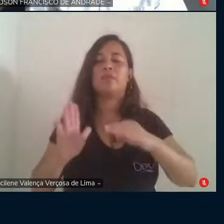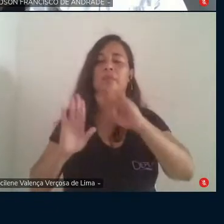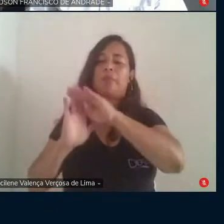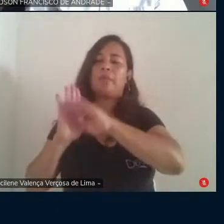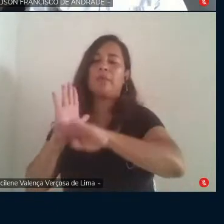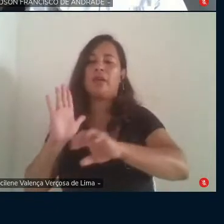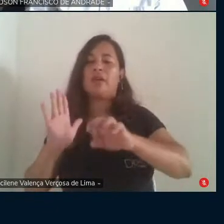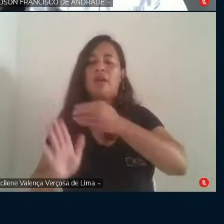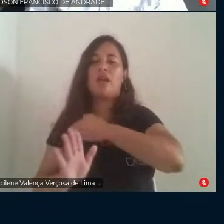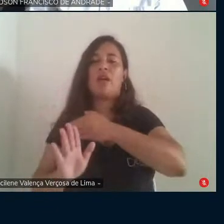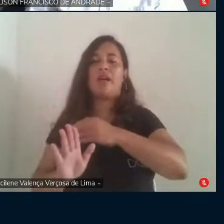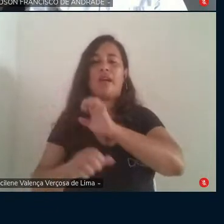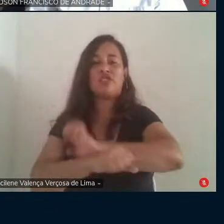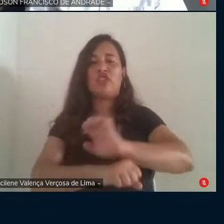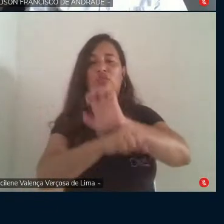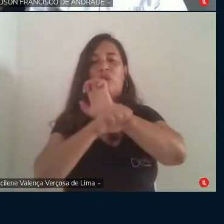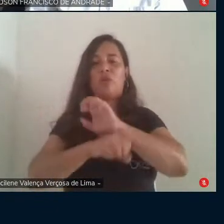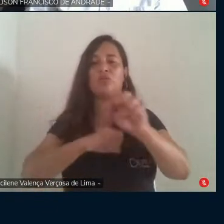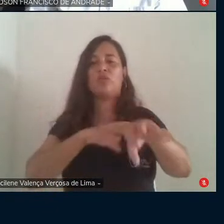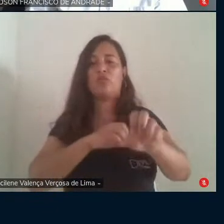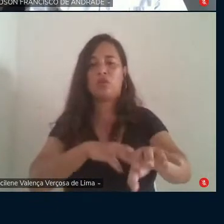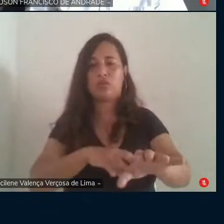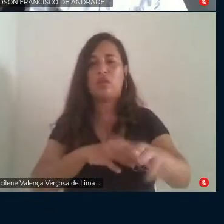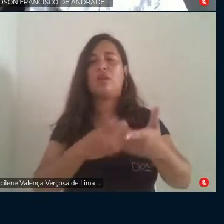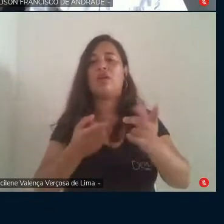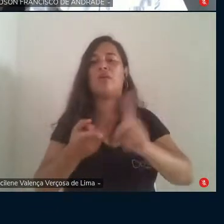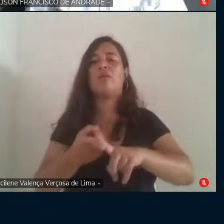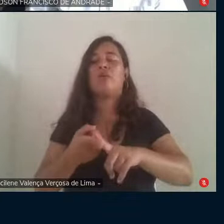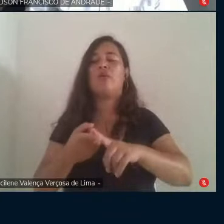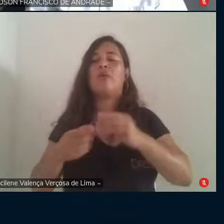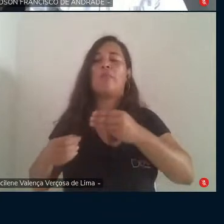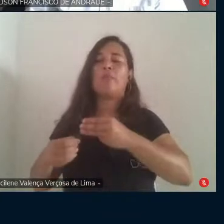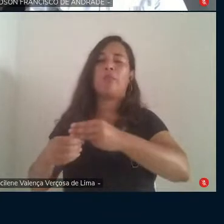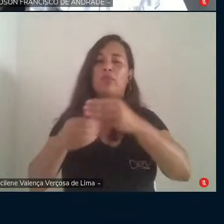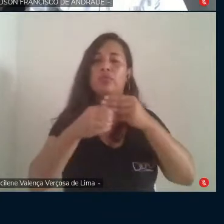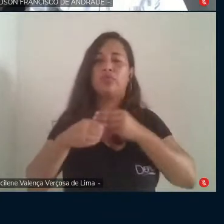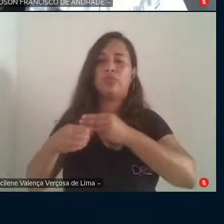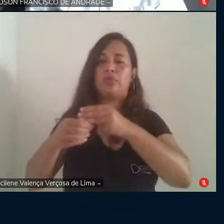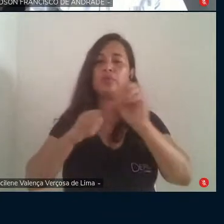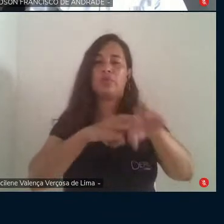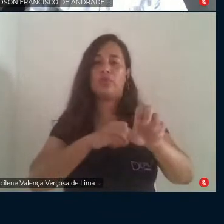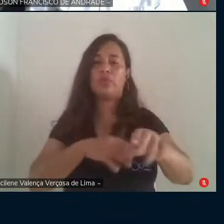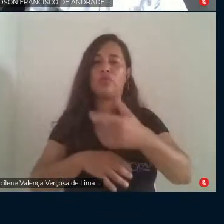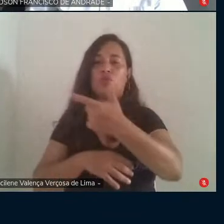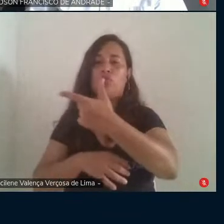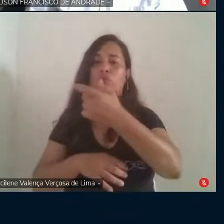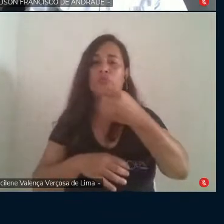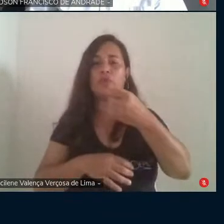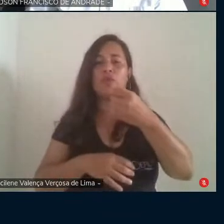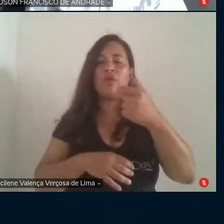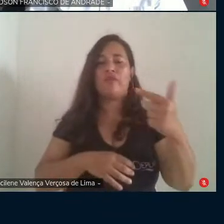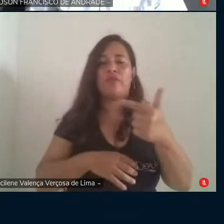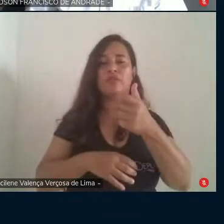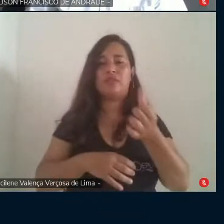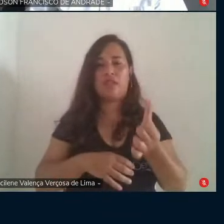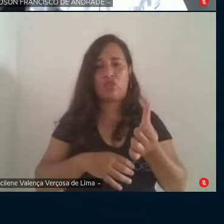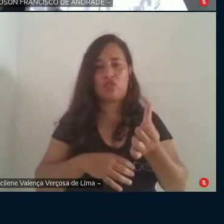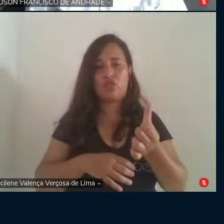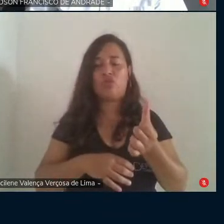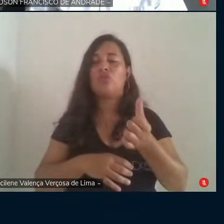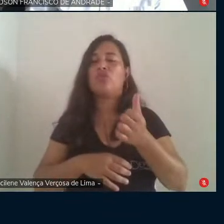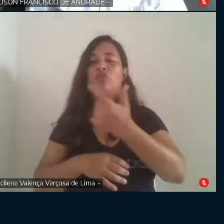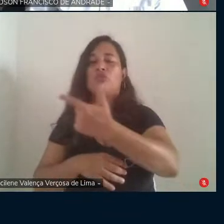Distrital de Educação, o Plano Municipal de Educação 2026-2035 são elementos